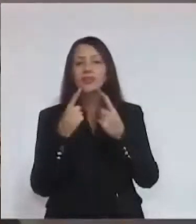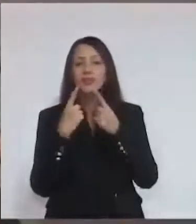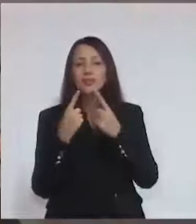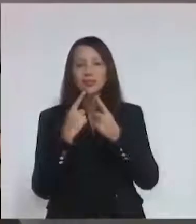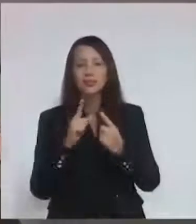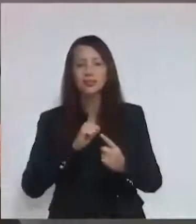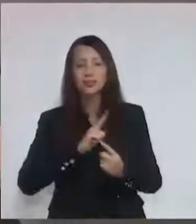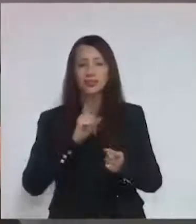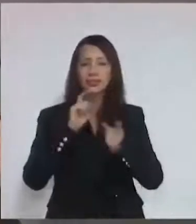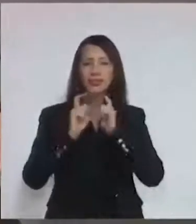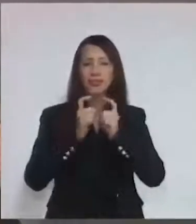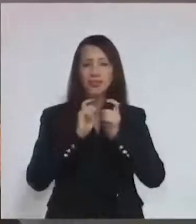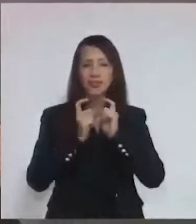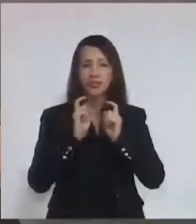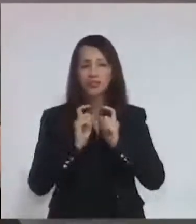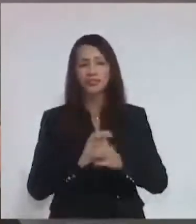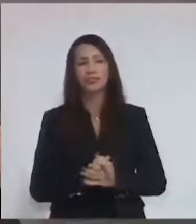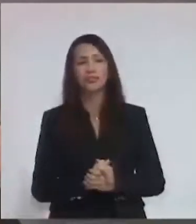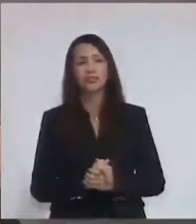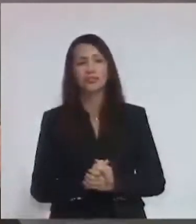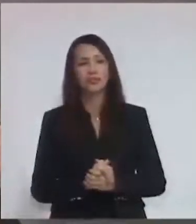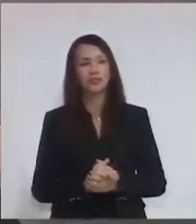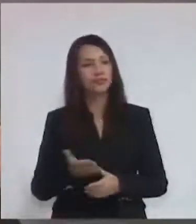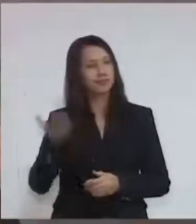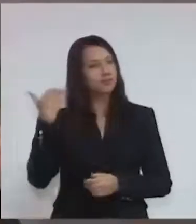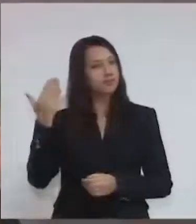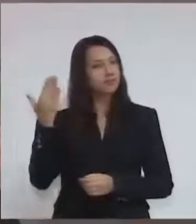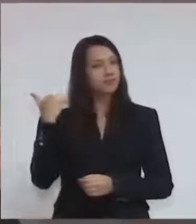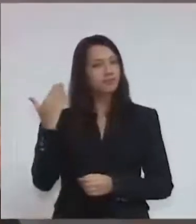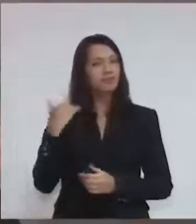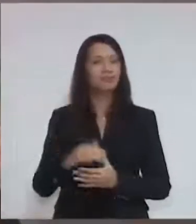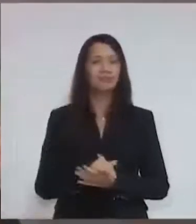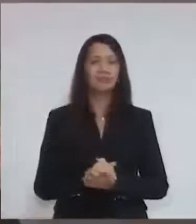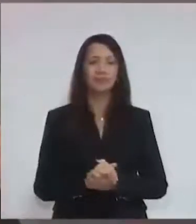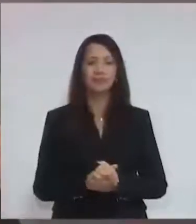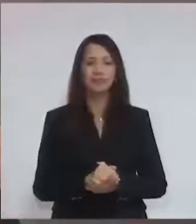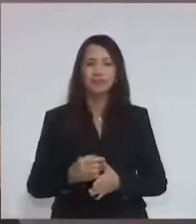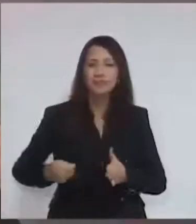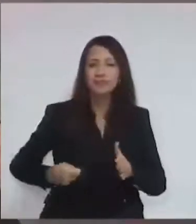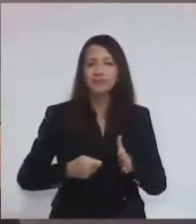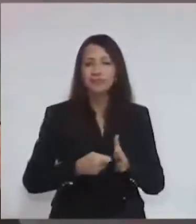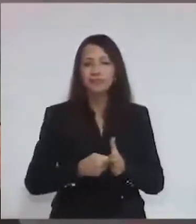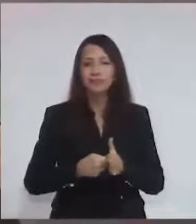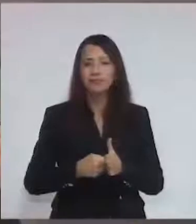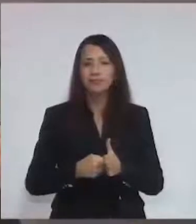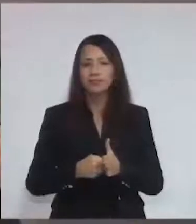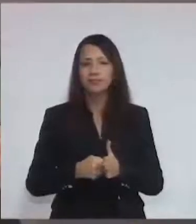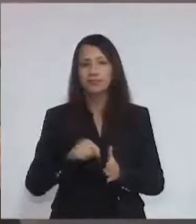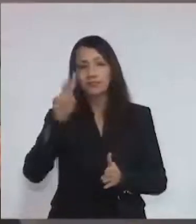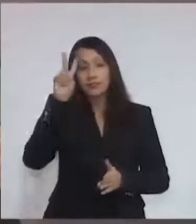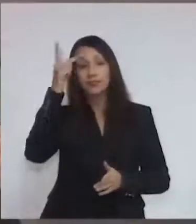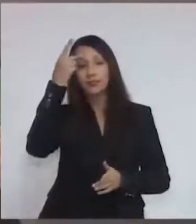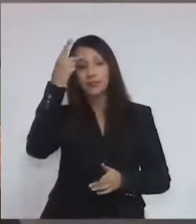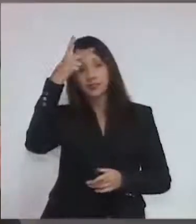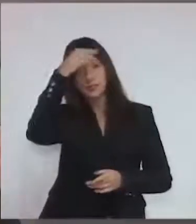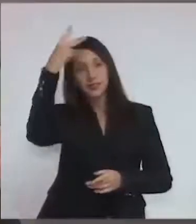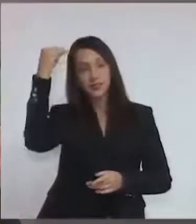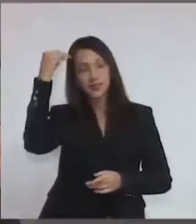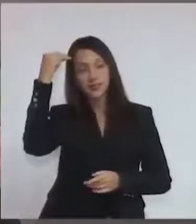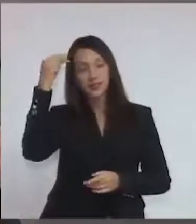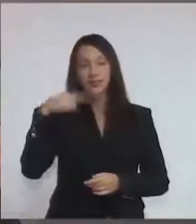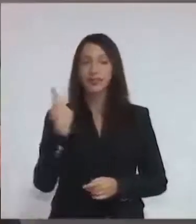Tivemos reunião, há um tempo atrás, cobramos mudanças do prefeito, porque nós